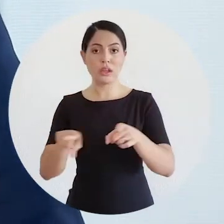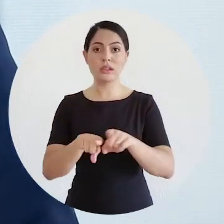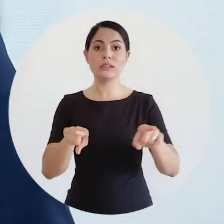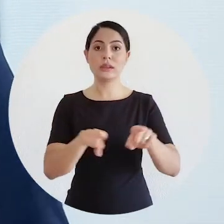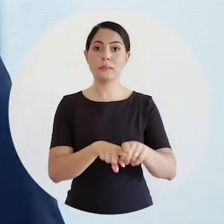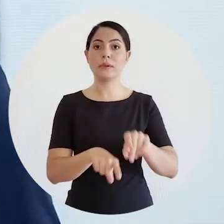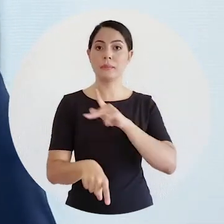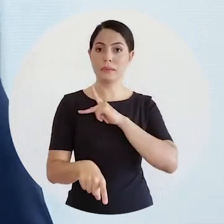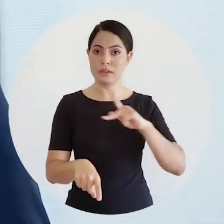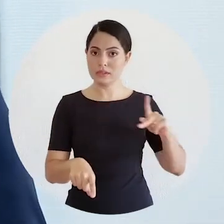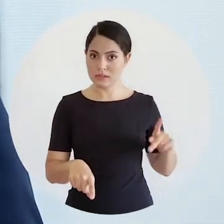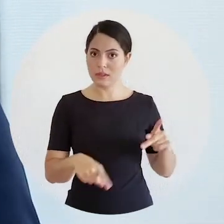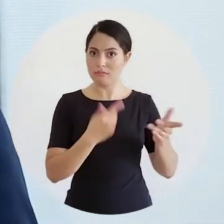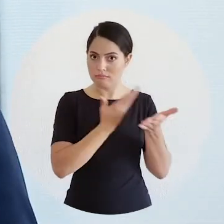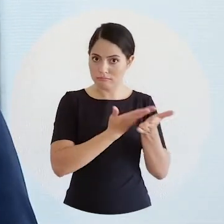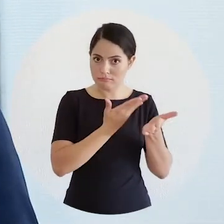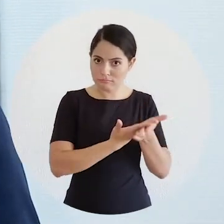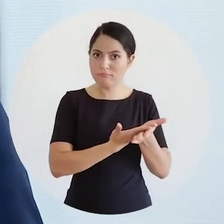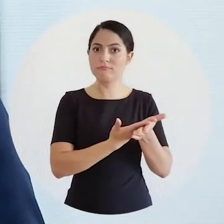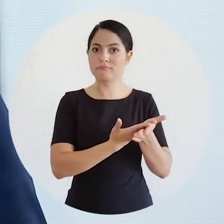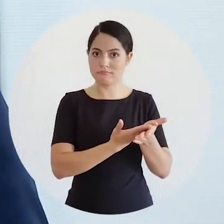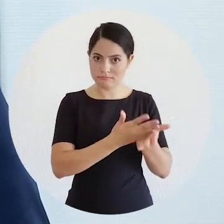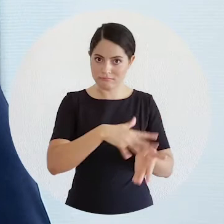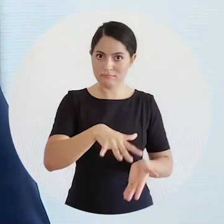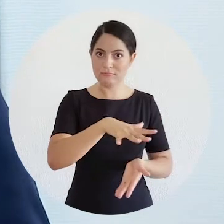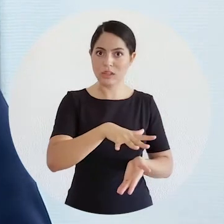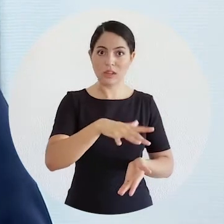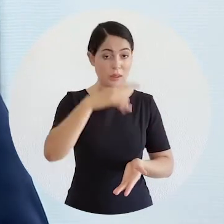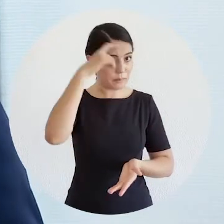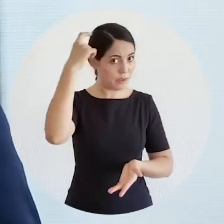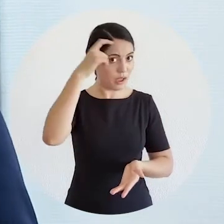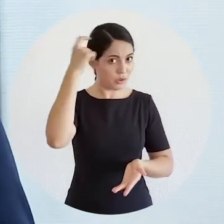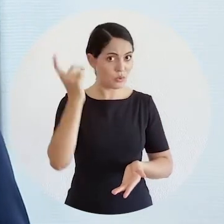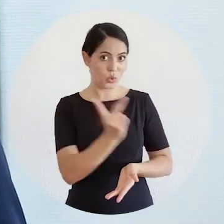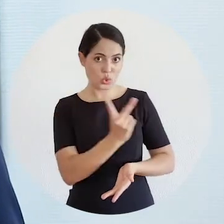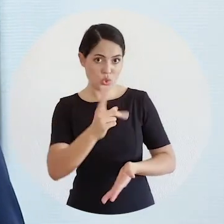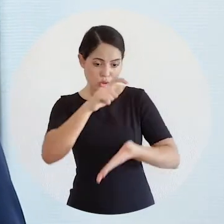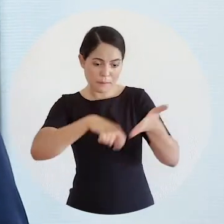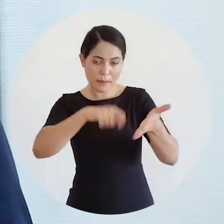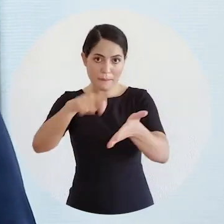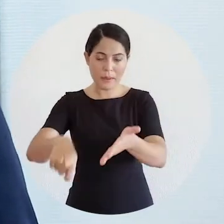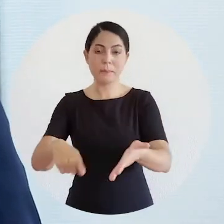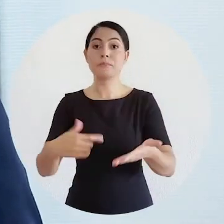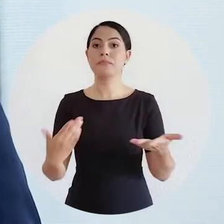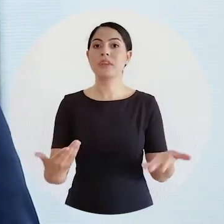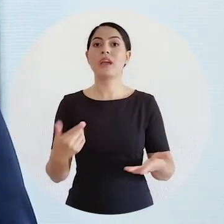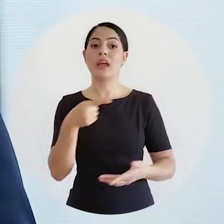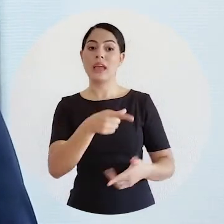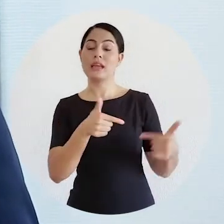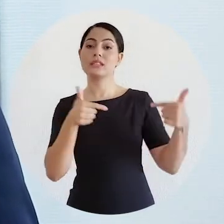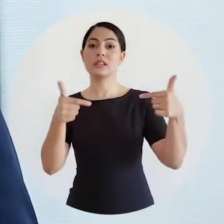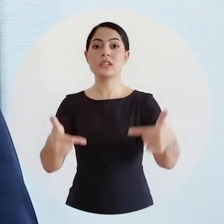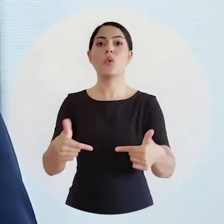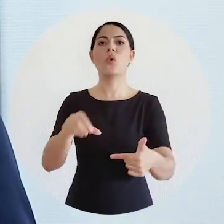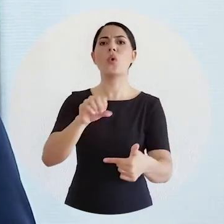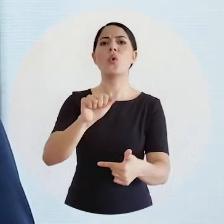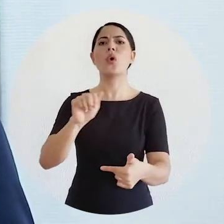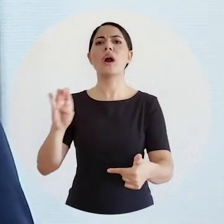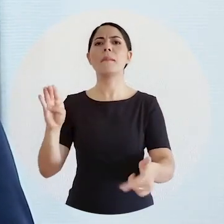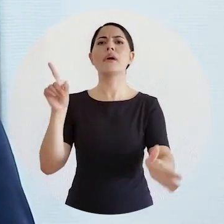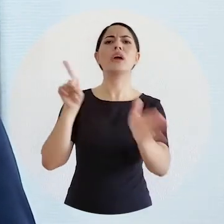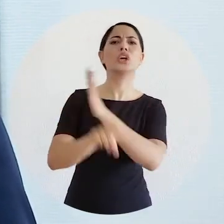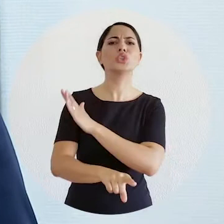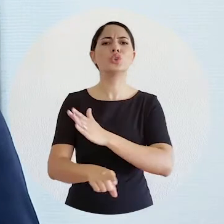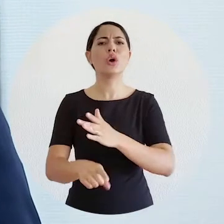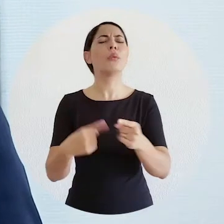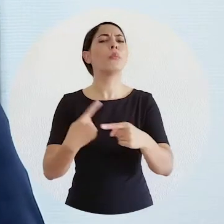Cruz, e pelo presidente da Comissão Nacional de Estudos Constitucionais, Marcos Vinícius Furtado Coelho. Na ação, a OAB questiona